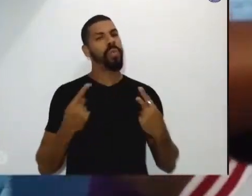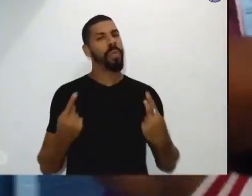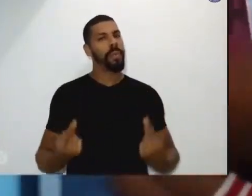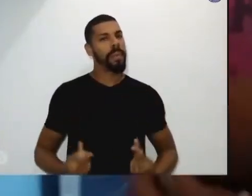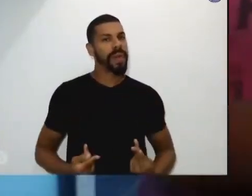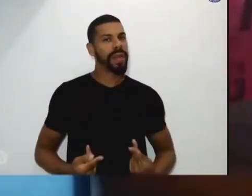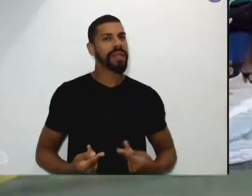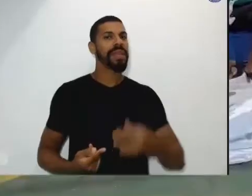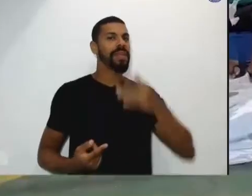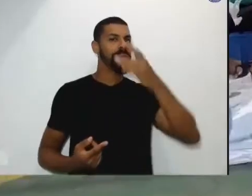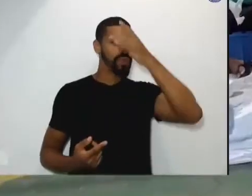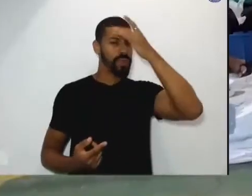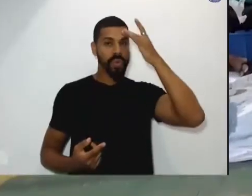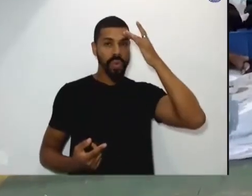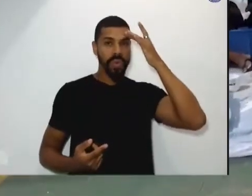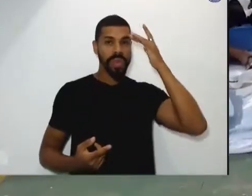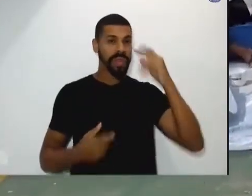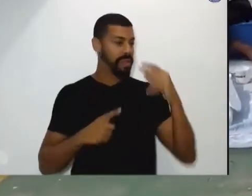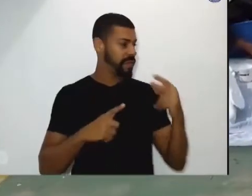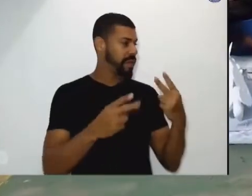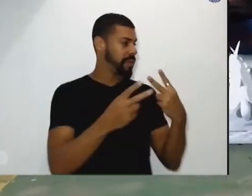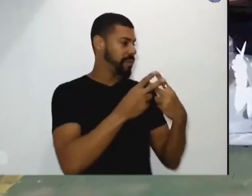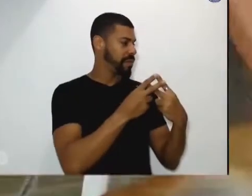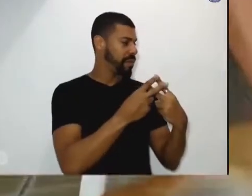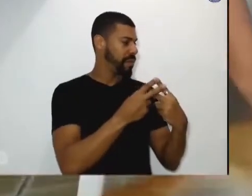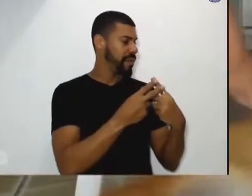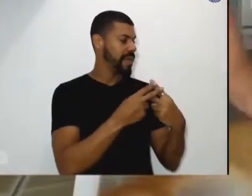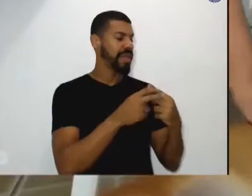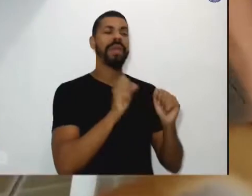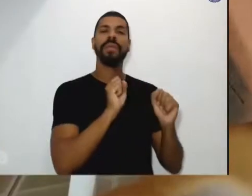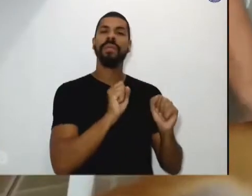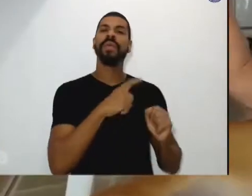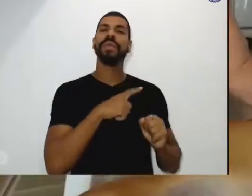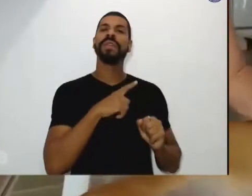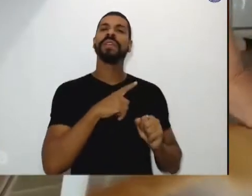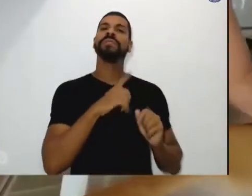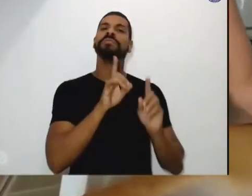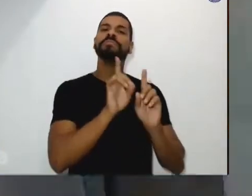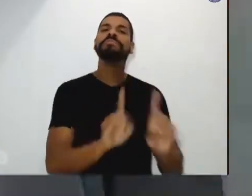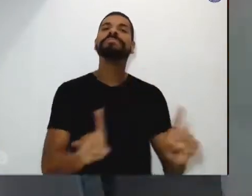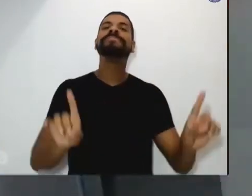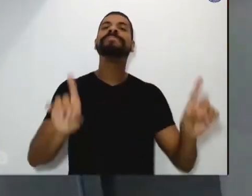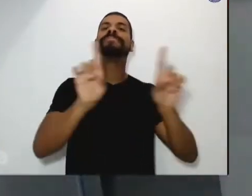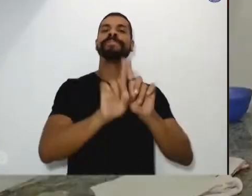que cumprem pena possam fazê-lo de forma digna e de forma respeitosa.